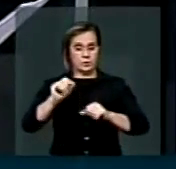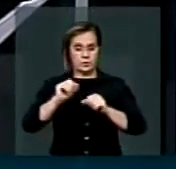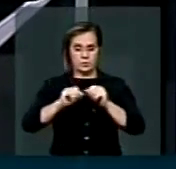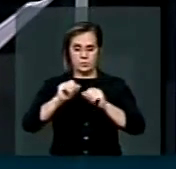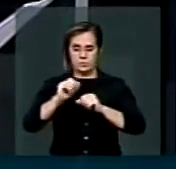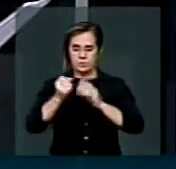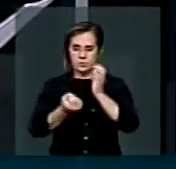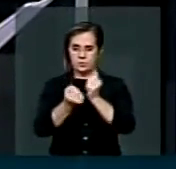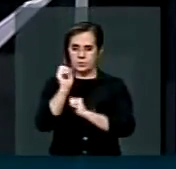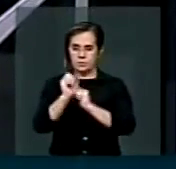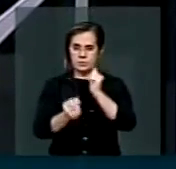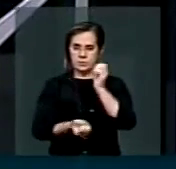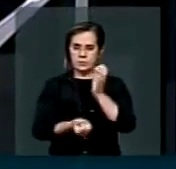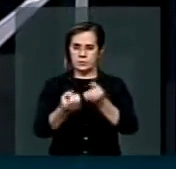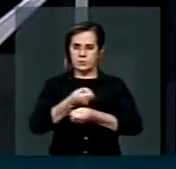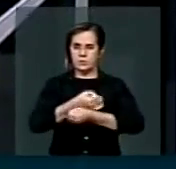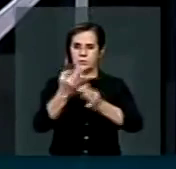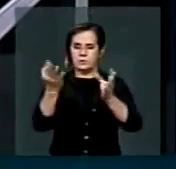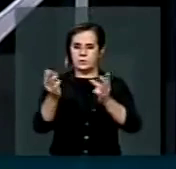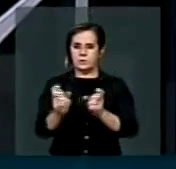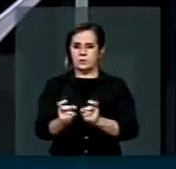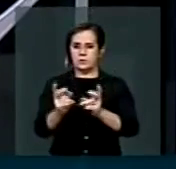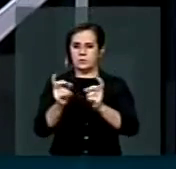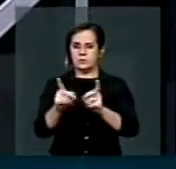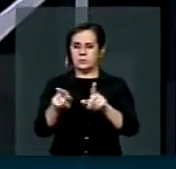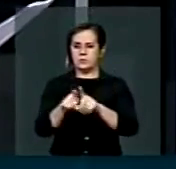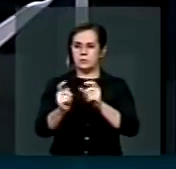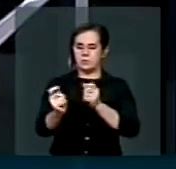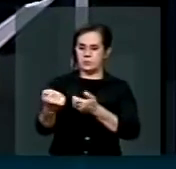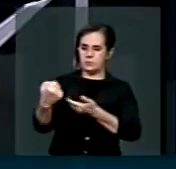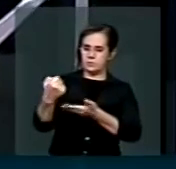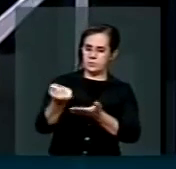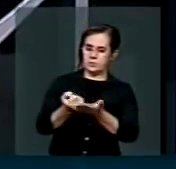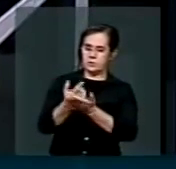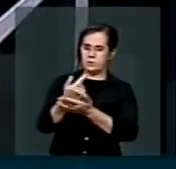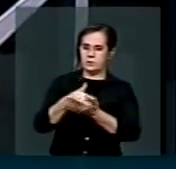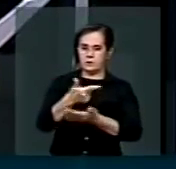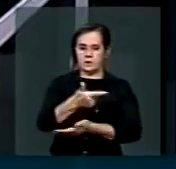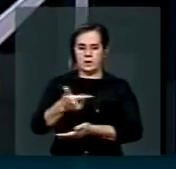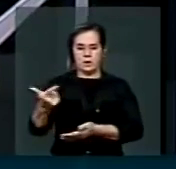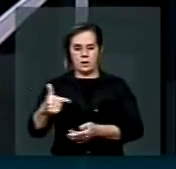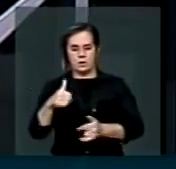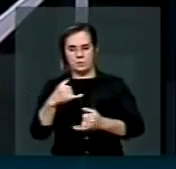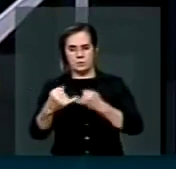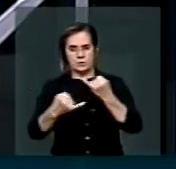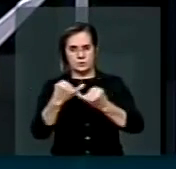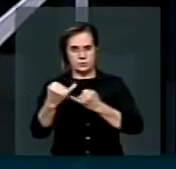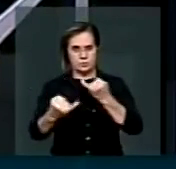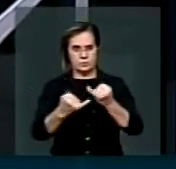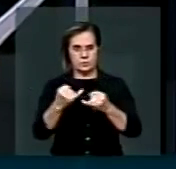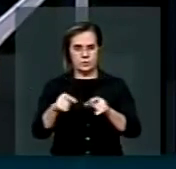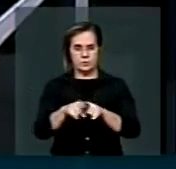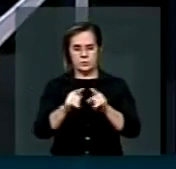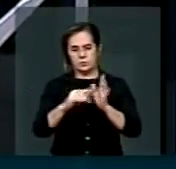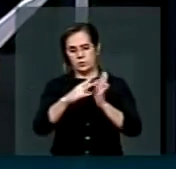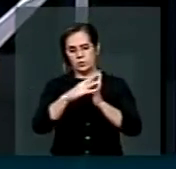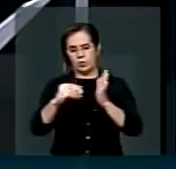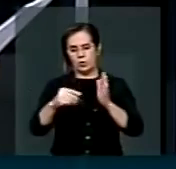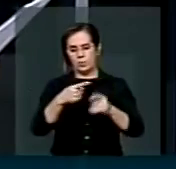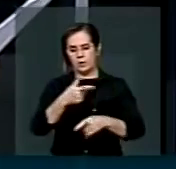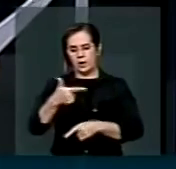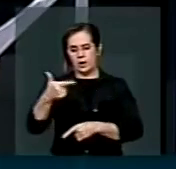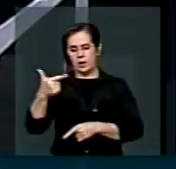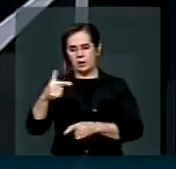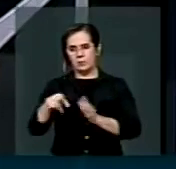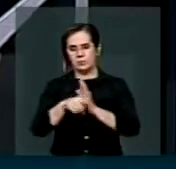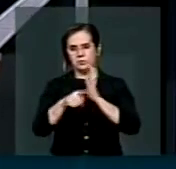distribuições de importação, a venda e a comercialização de armas de brinquedo. E réplica de arma de fogo de